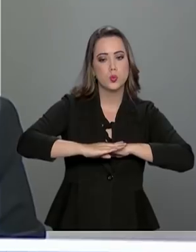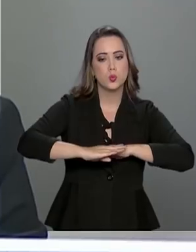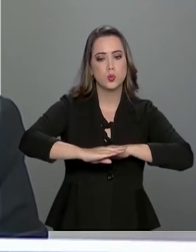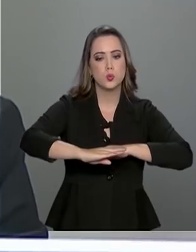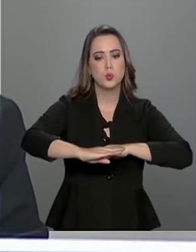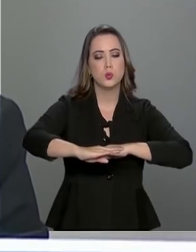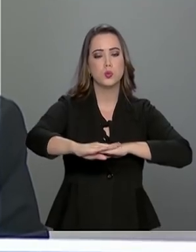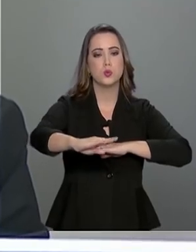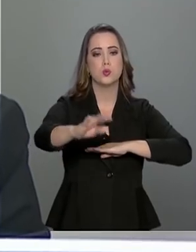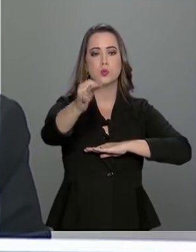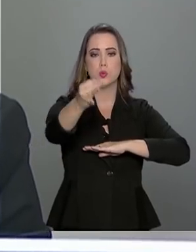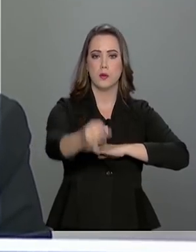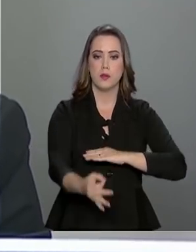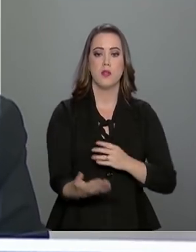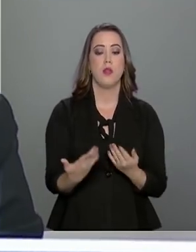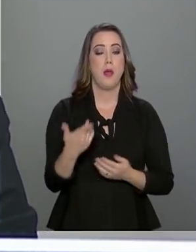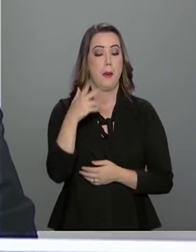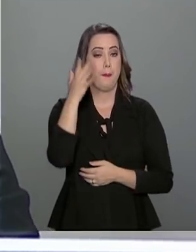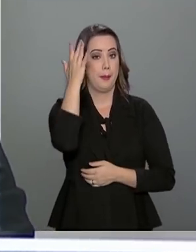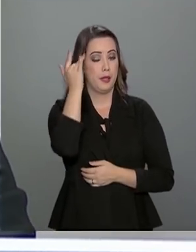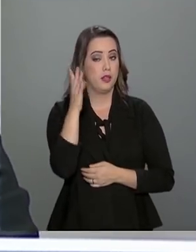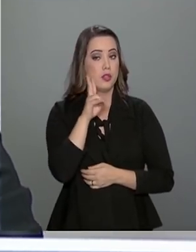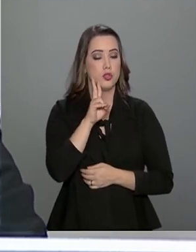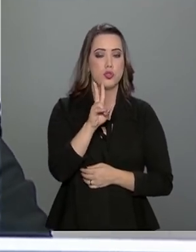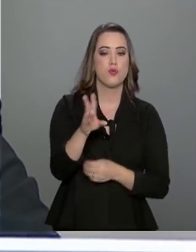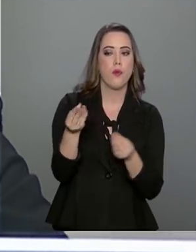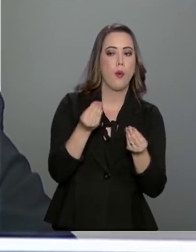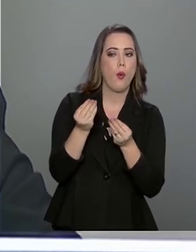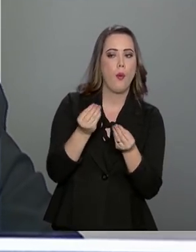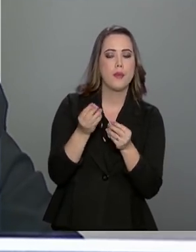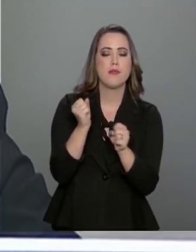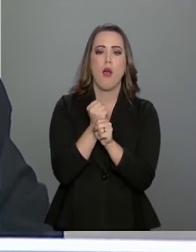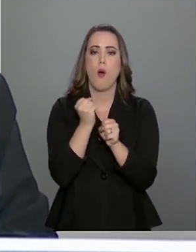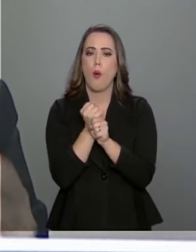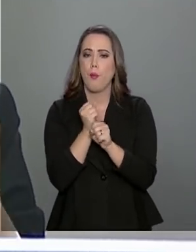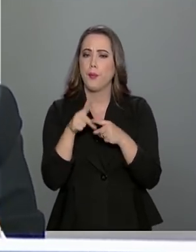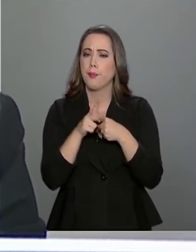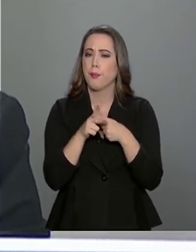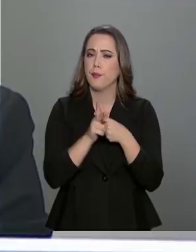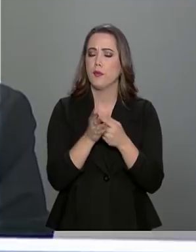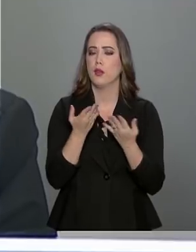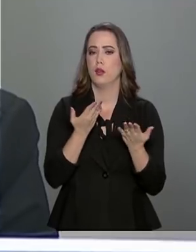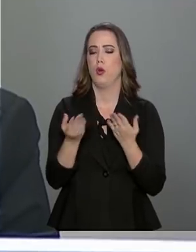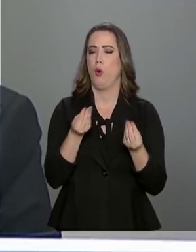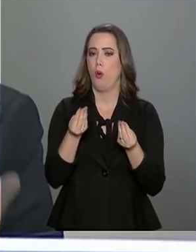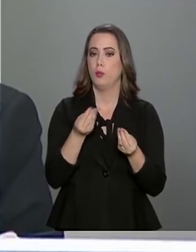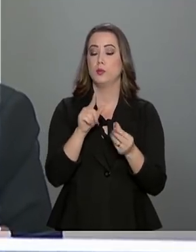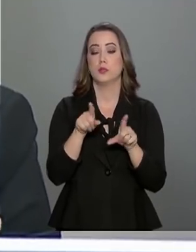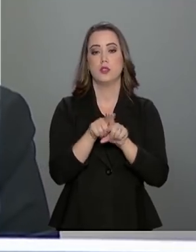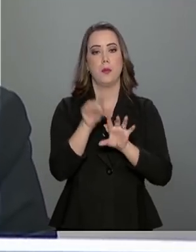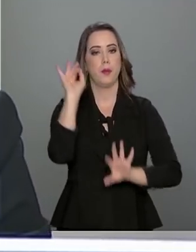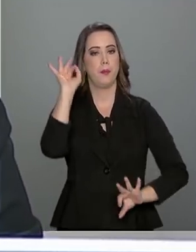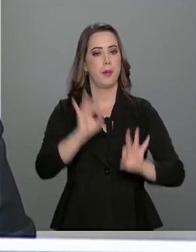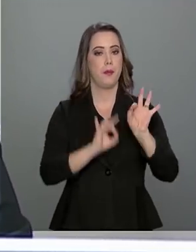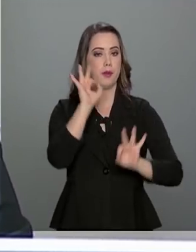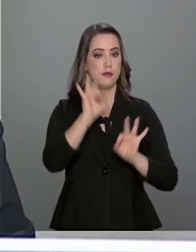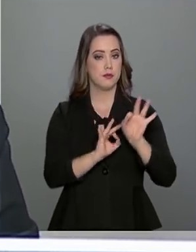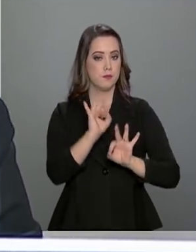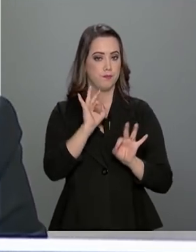amanhã para o campo para verificar o andamento da operação e também a preparação